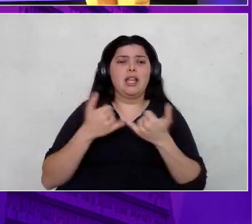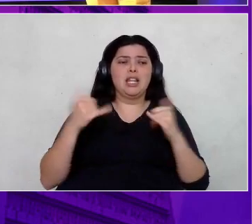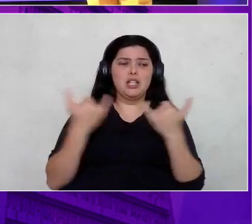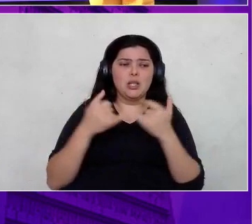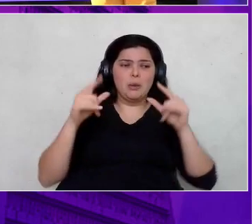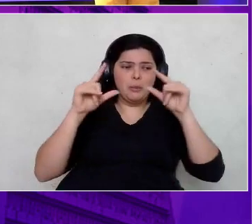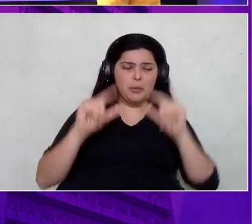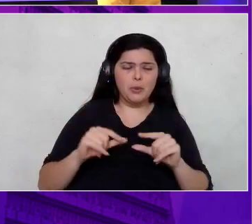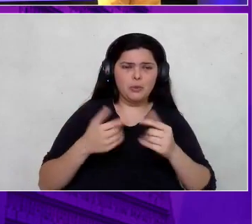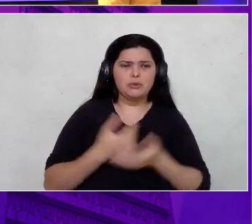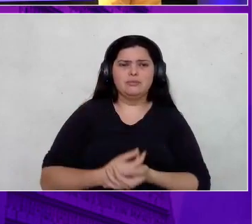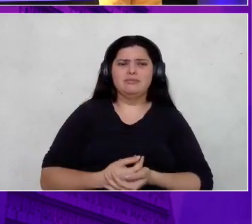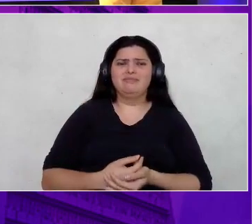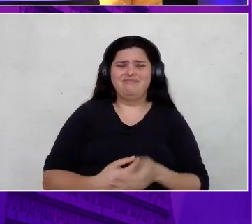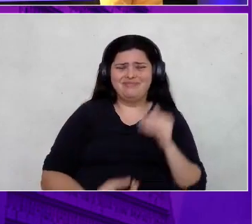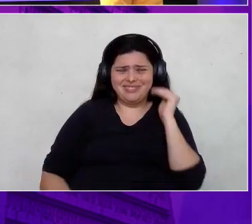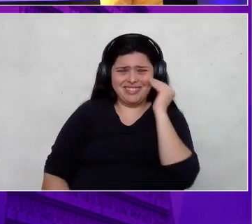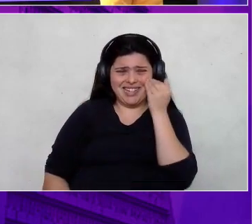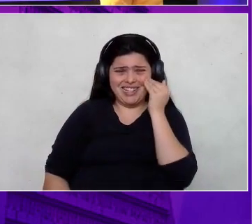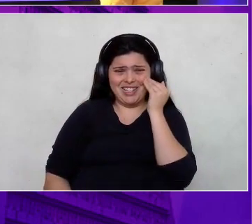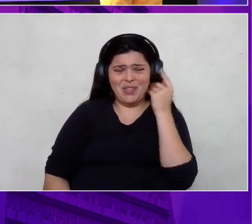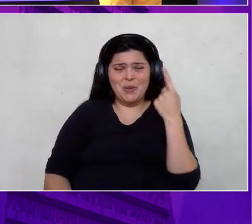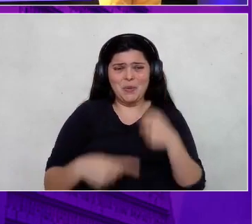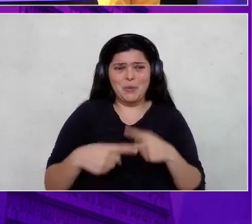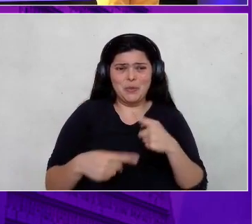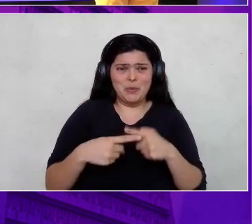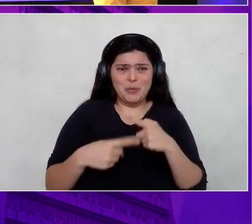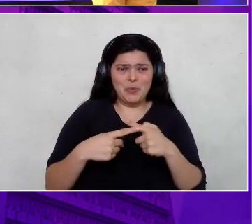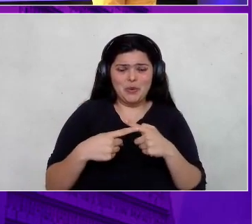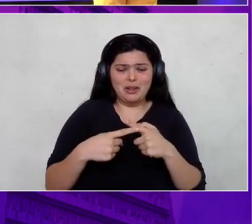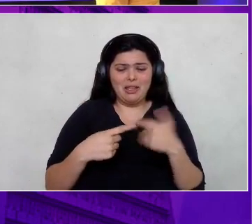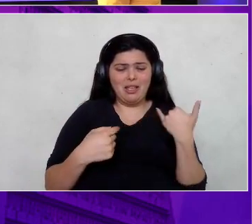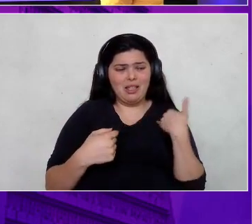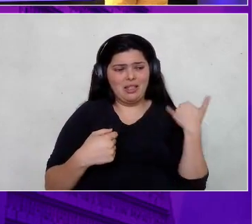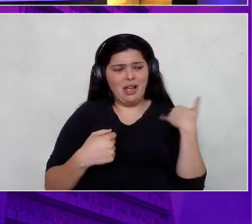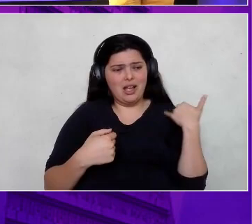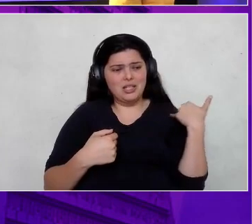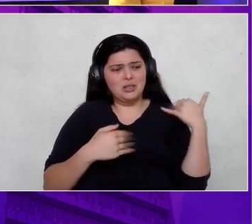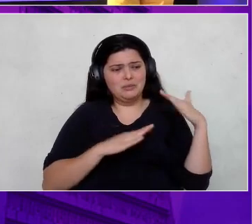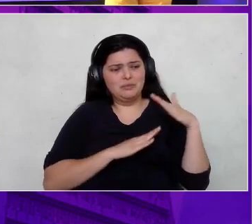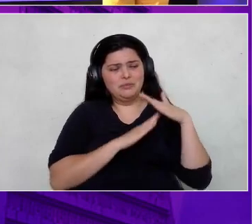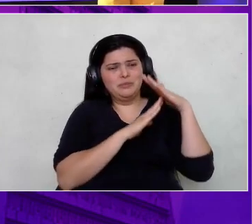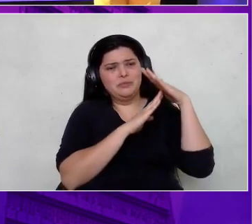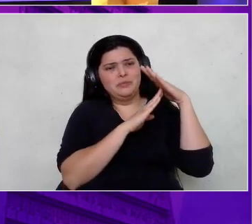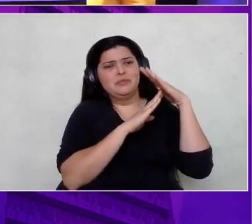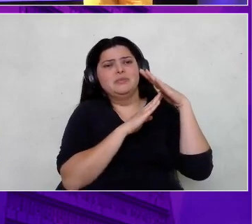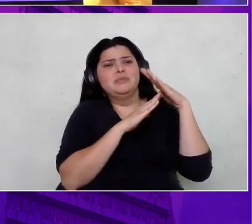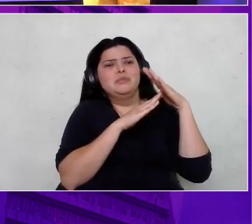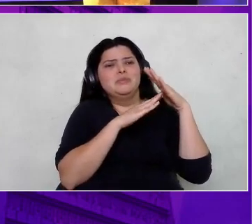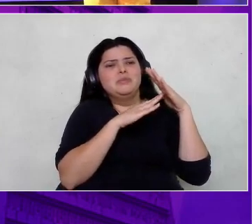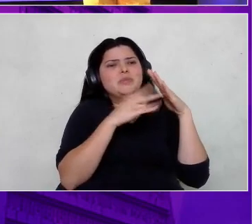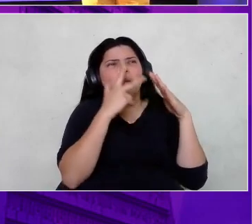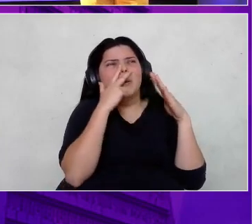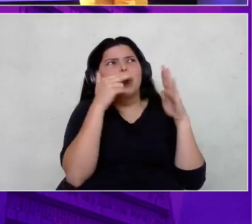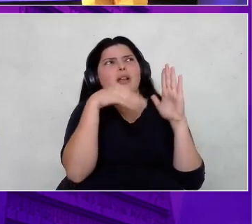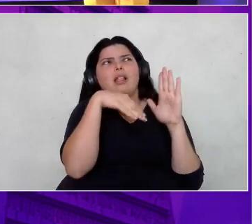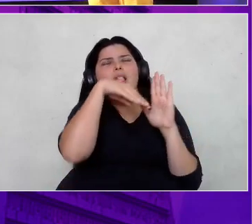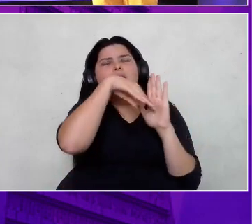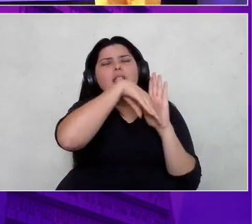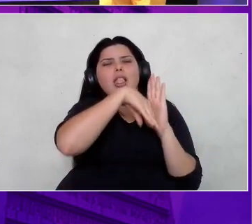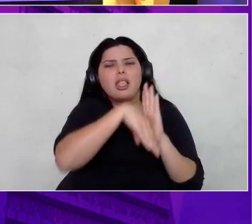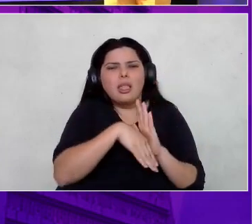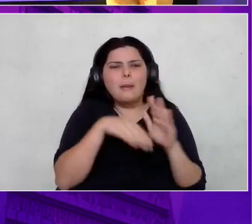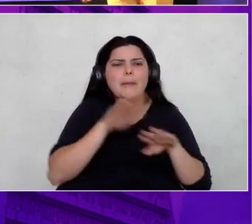começando a entender por que chega a uma determinada idade. a gente começa a diminuir, ficar mais lento.